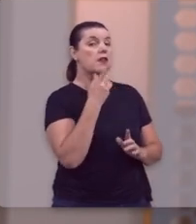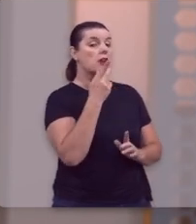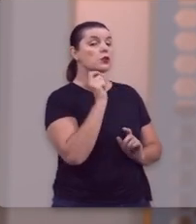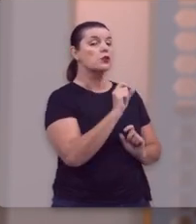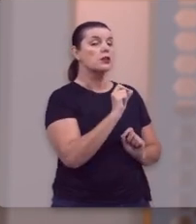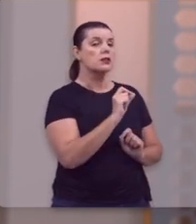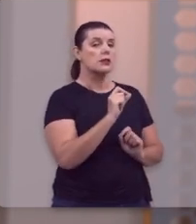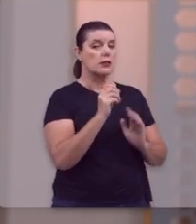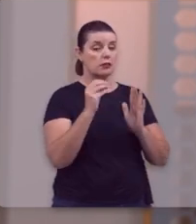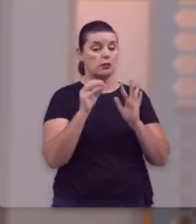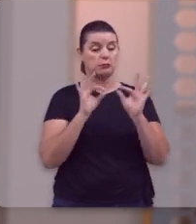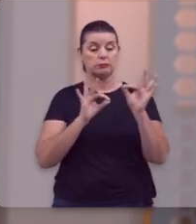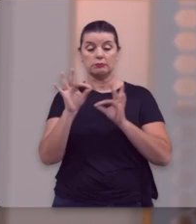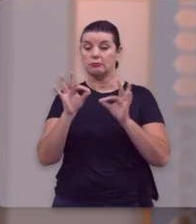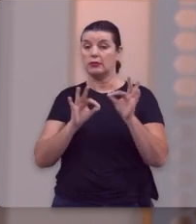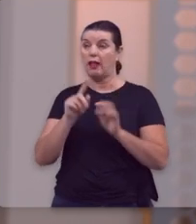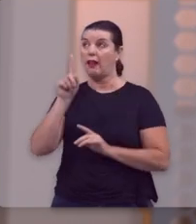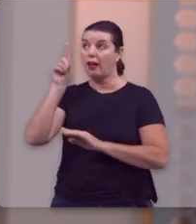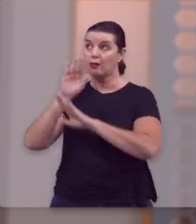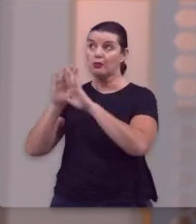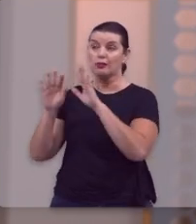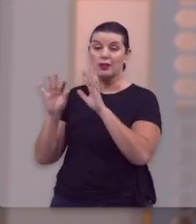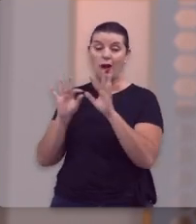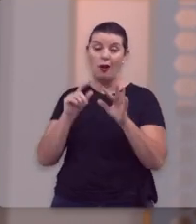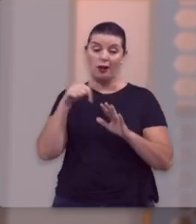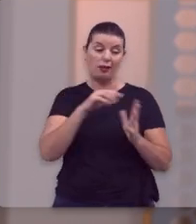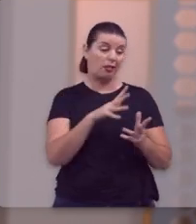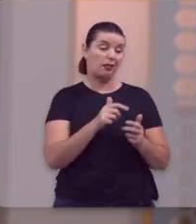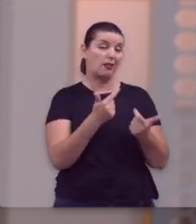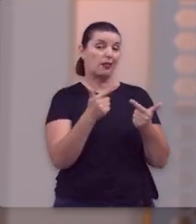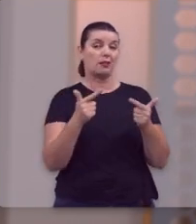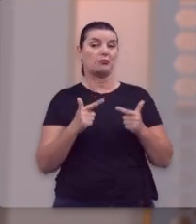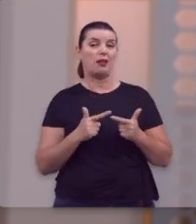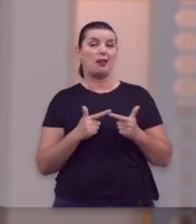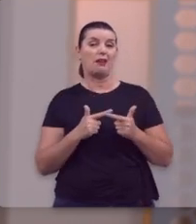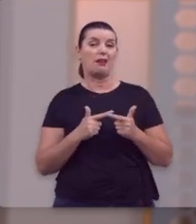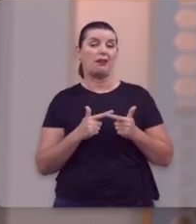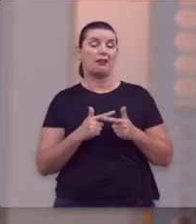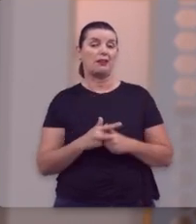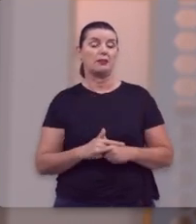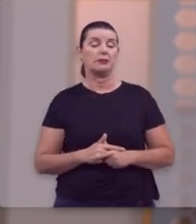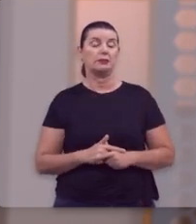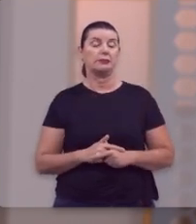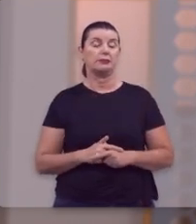dele é estabelecida no céu e não na terra. Pelo pai e não pelos homens.